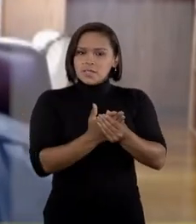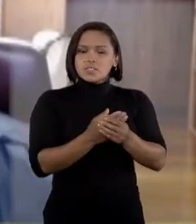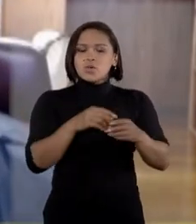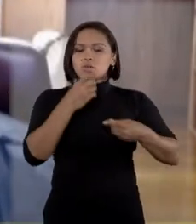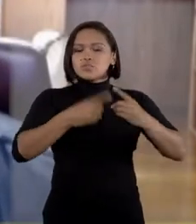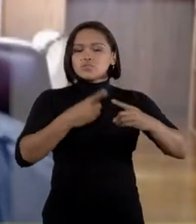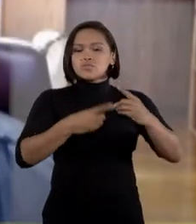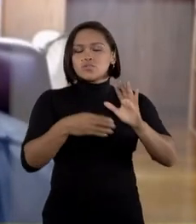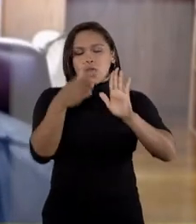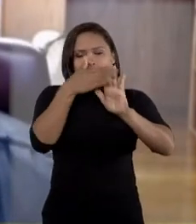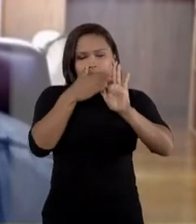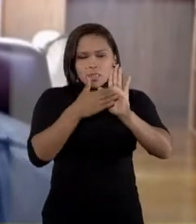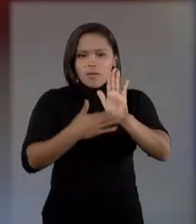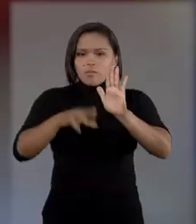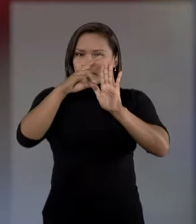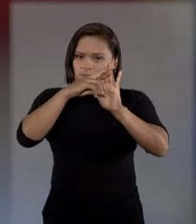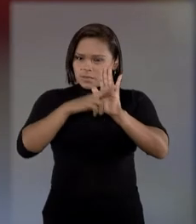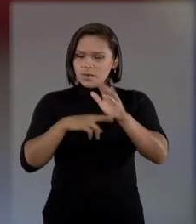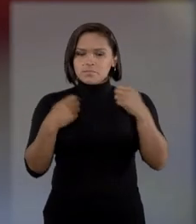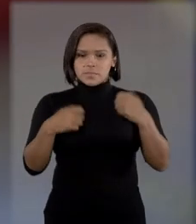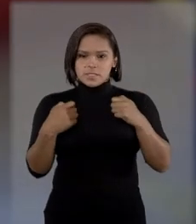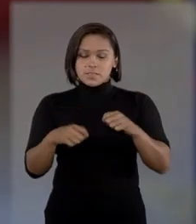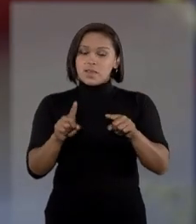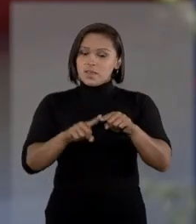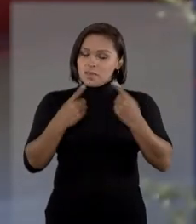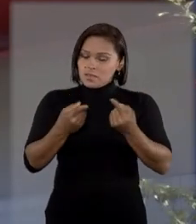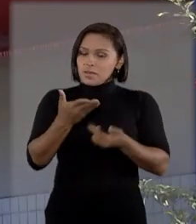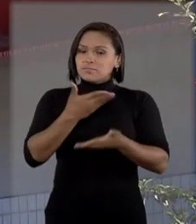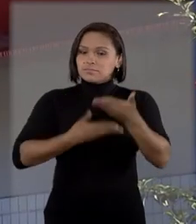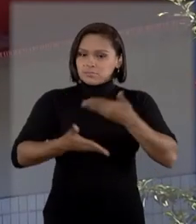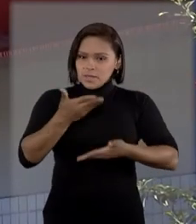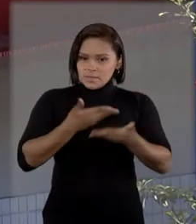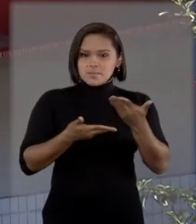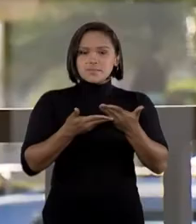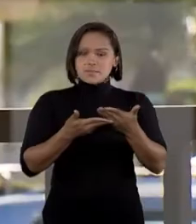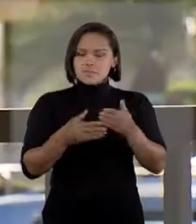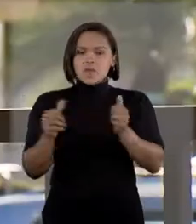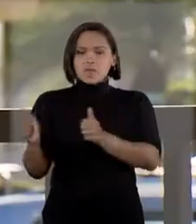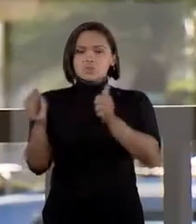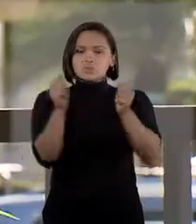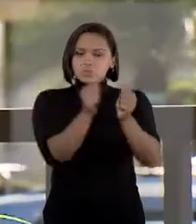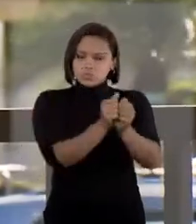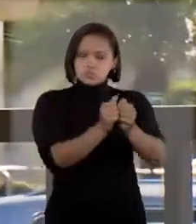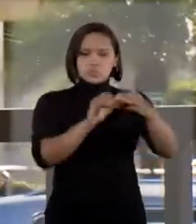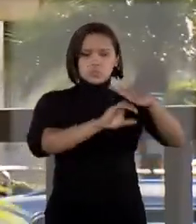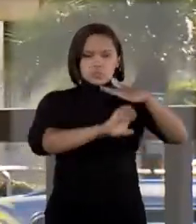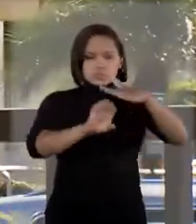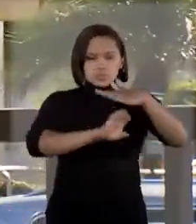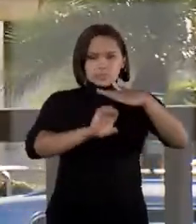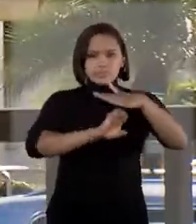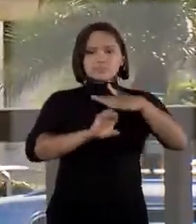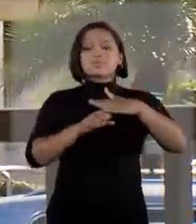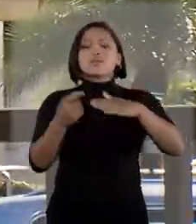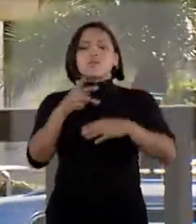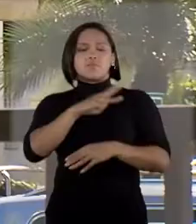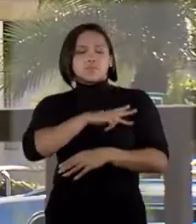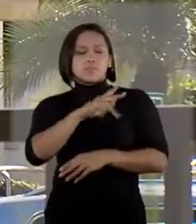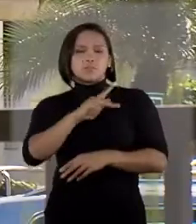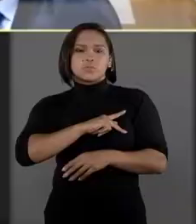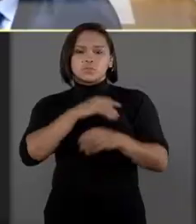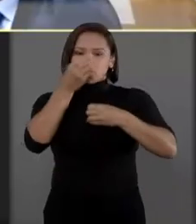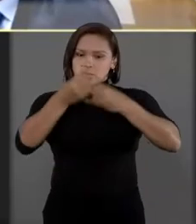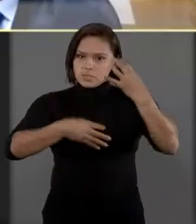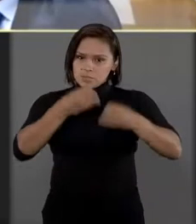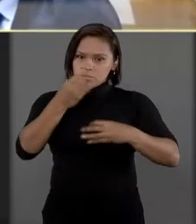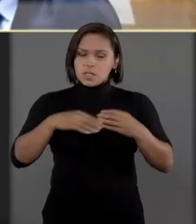discutem normas regulatórias, devendo, portanto, participar do polo passivo ao lado de empresas acionadas pelo Ministério Público.